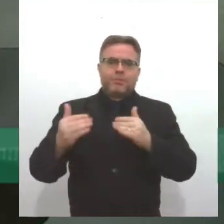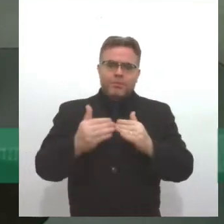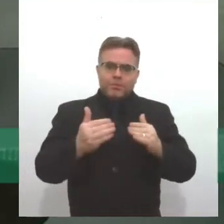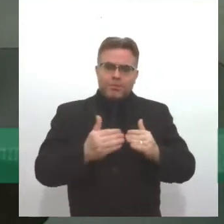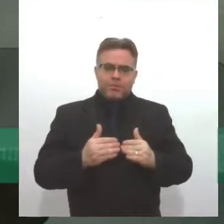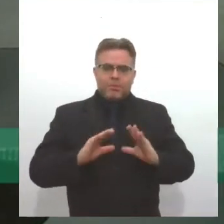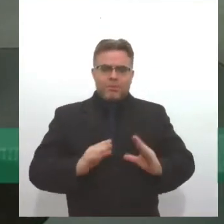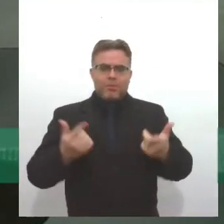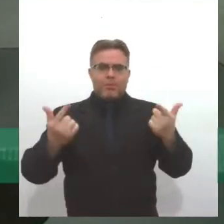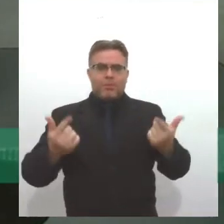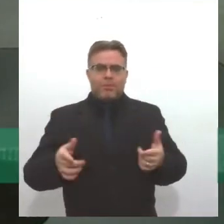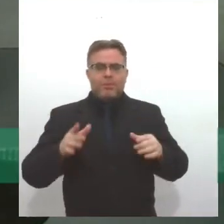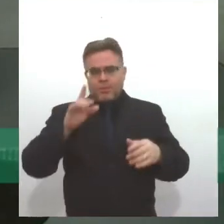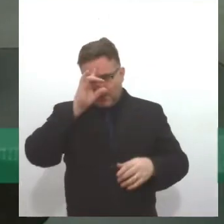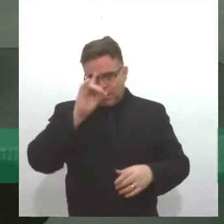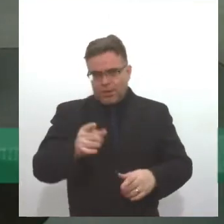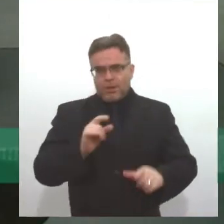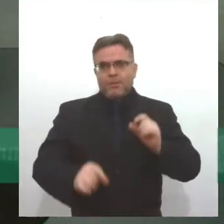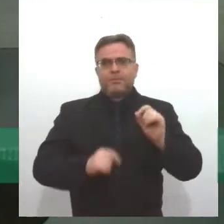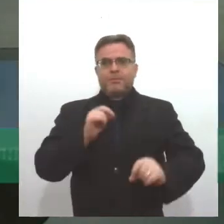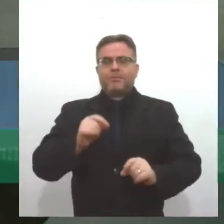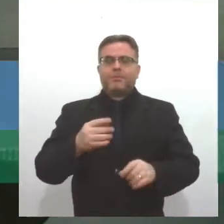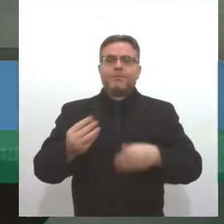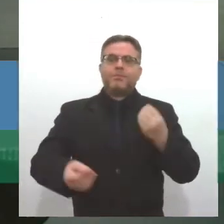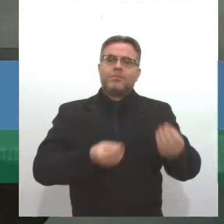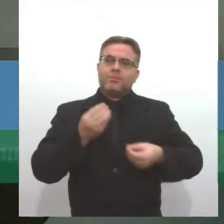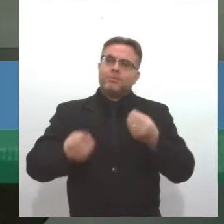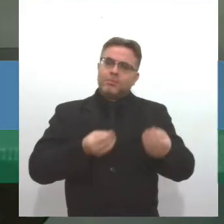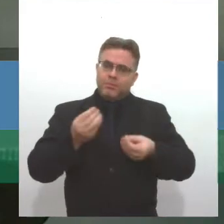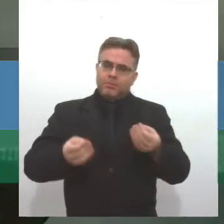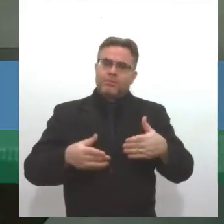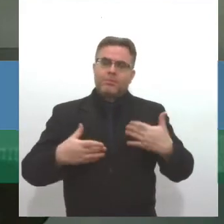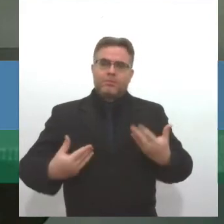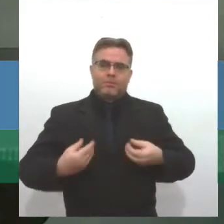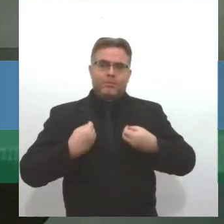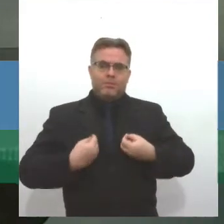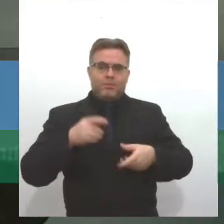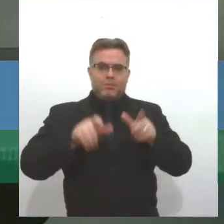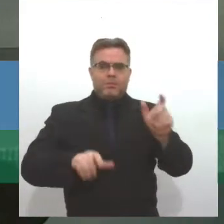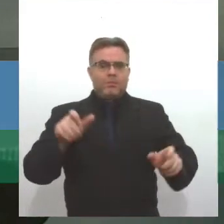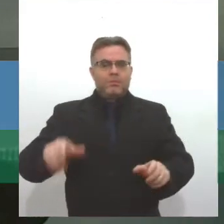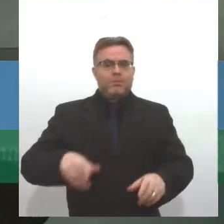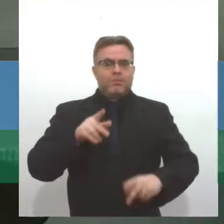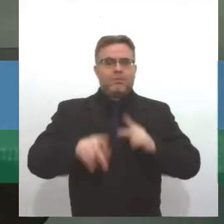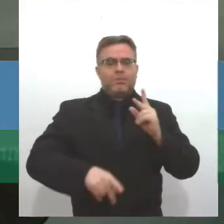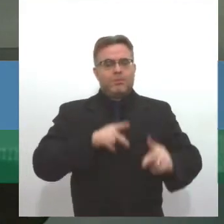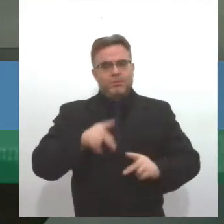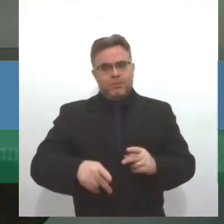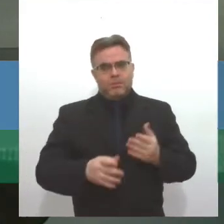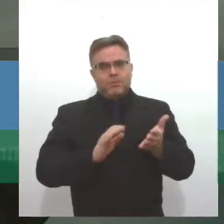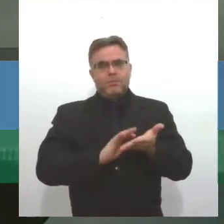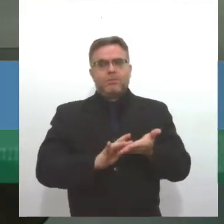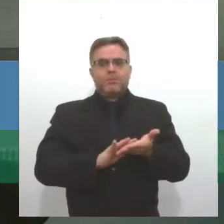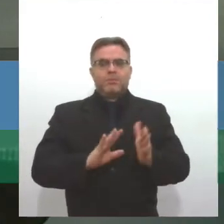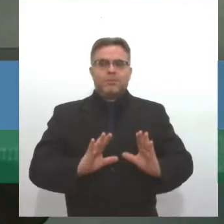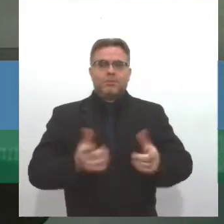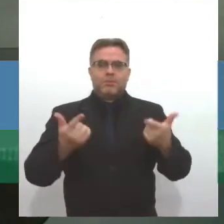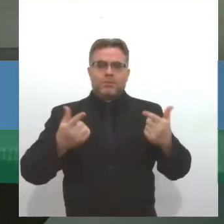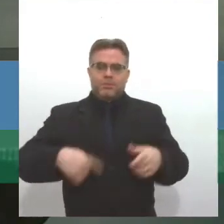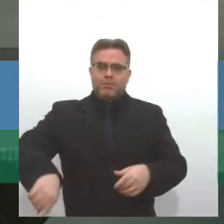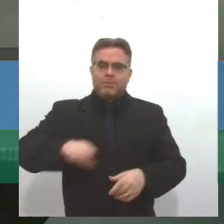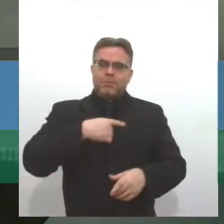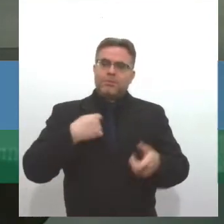mandando respeitar a forma de vida do povo cigano. Evidentemente que nós